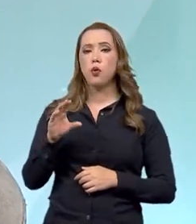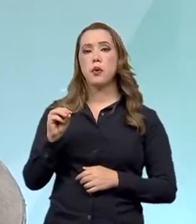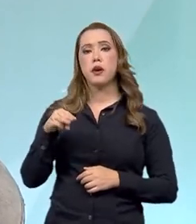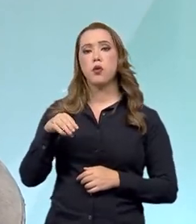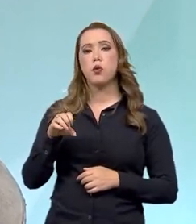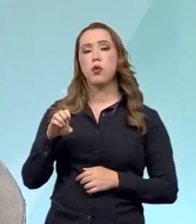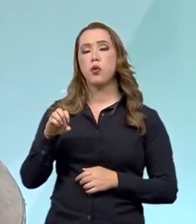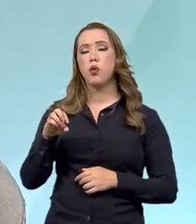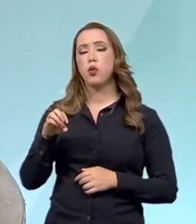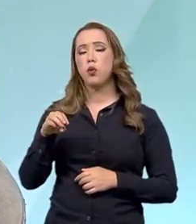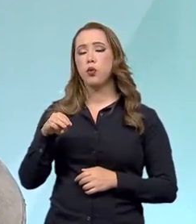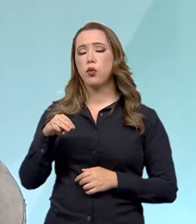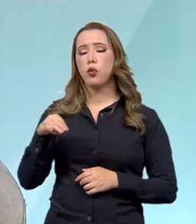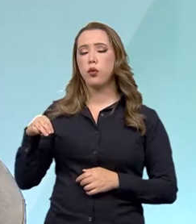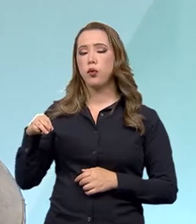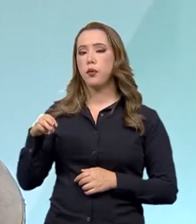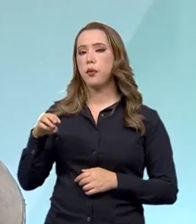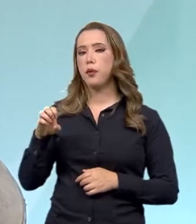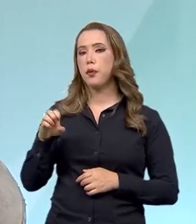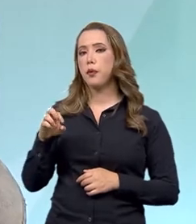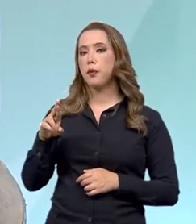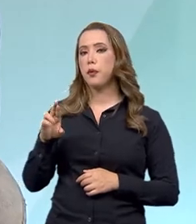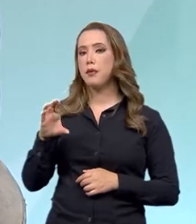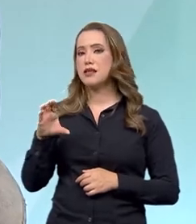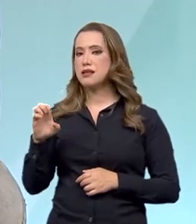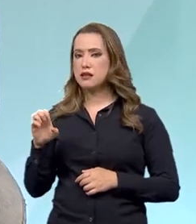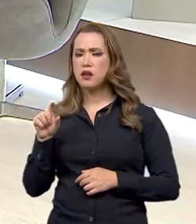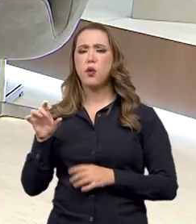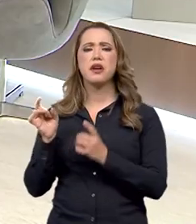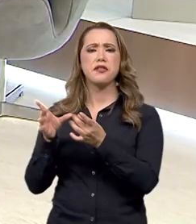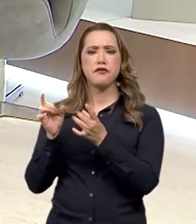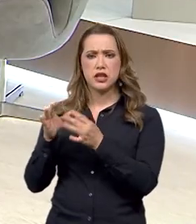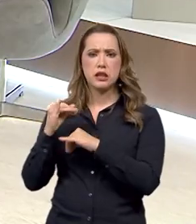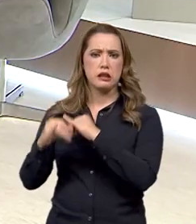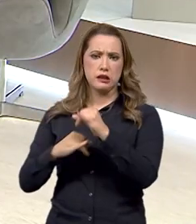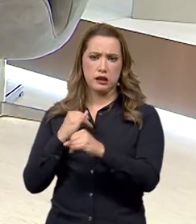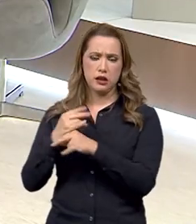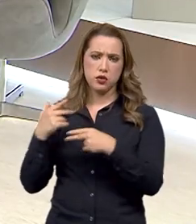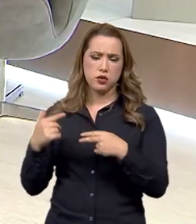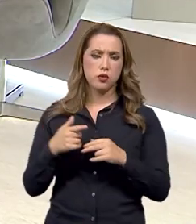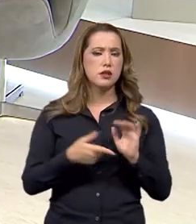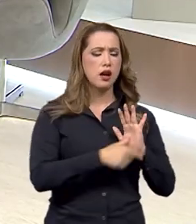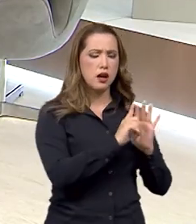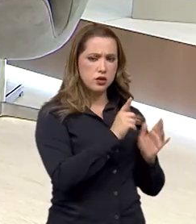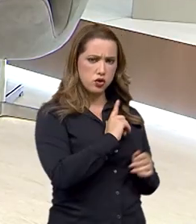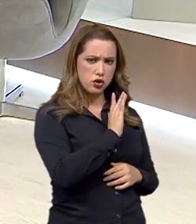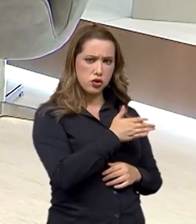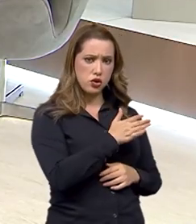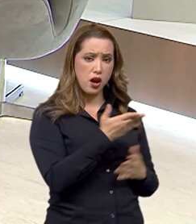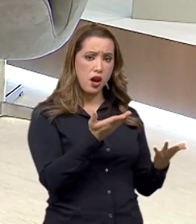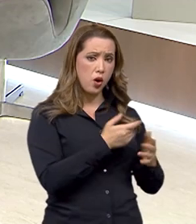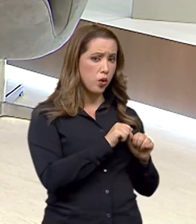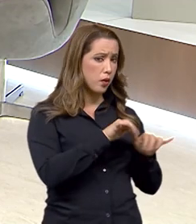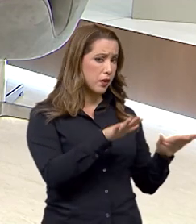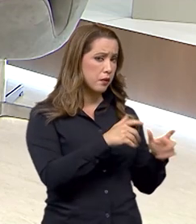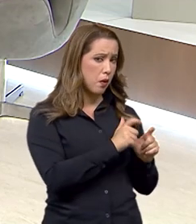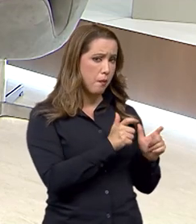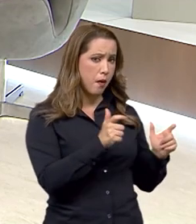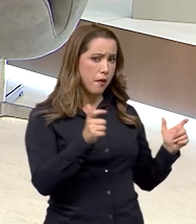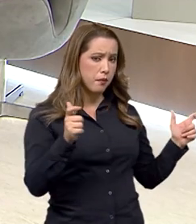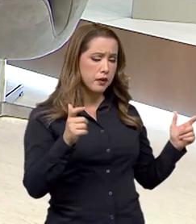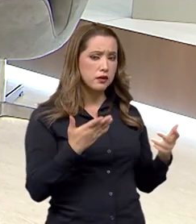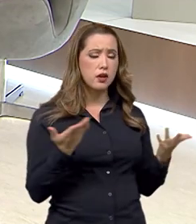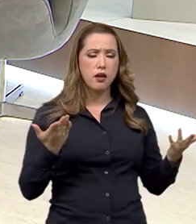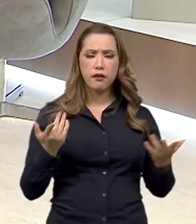expandiu muito. Com a pandemia, né? Com a pandemia, as pessoas não saiam de casa. Antes já vinha se expandindo e com a pandemia ampliou-se muito mais. Com a vieram as